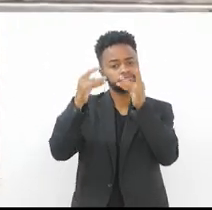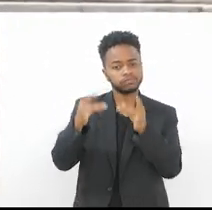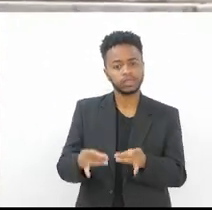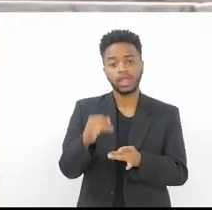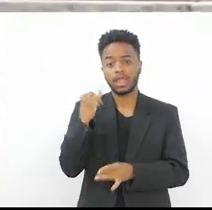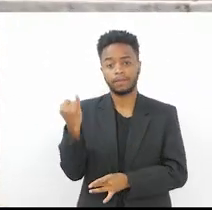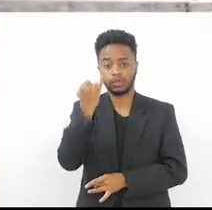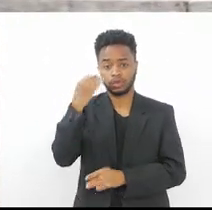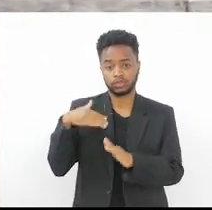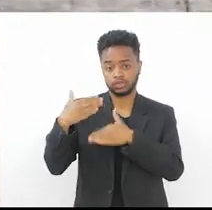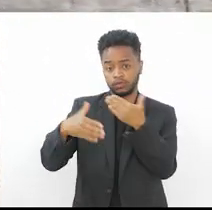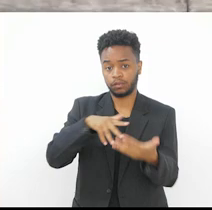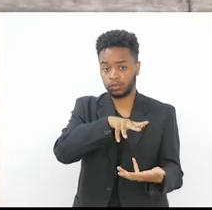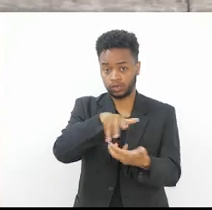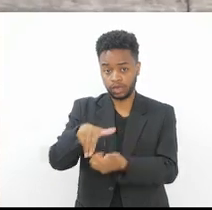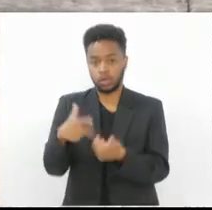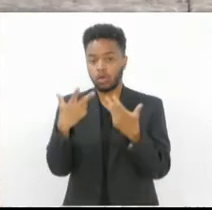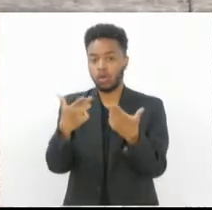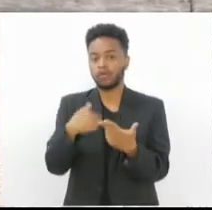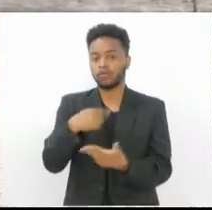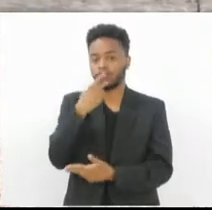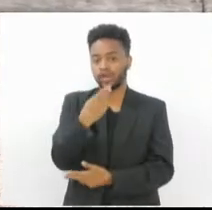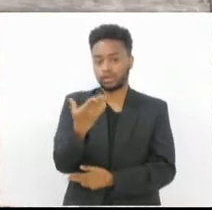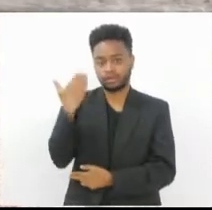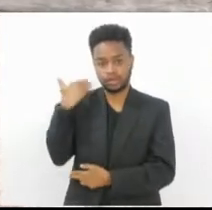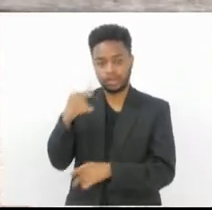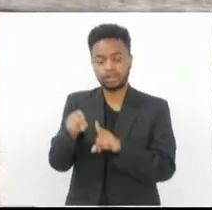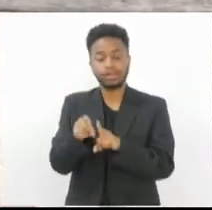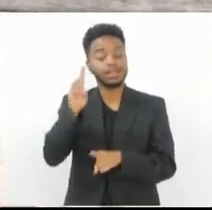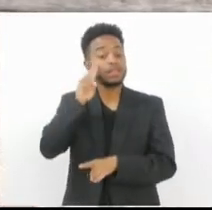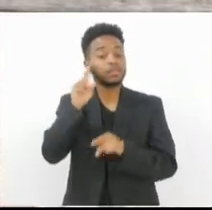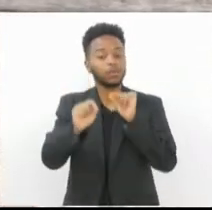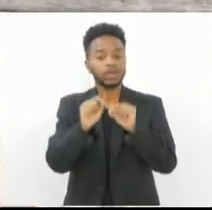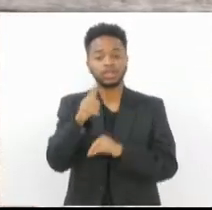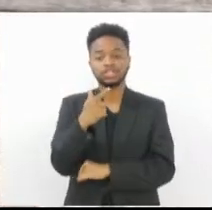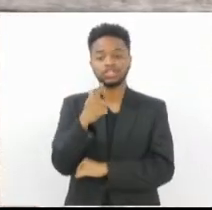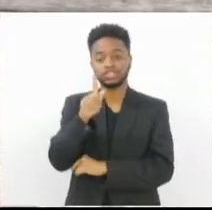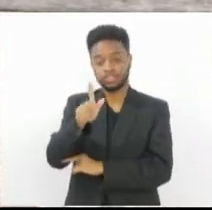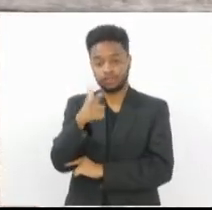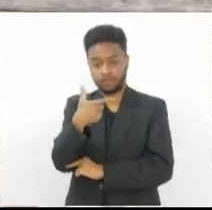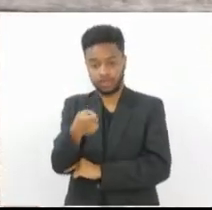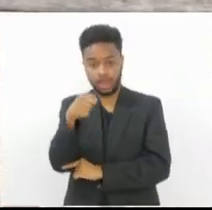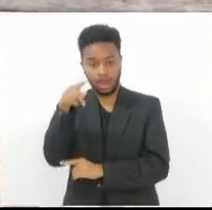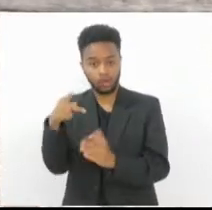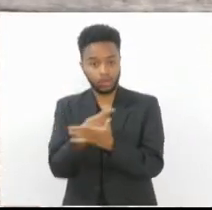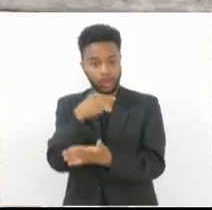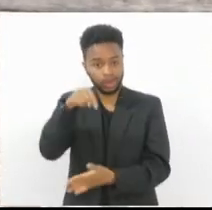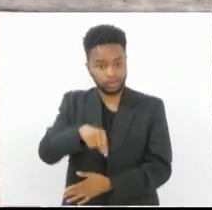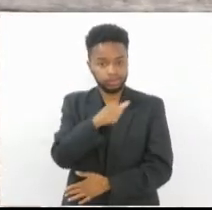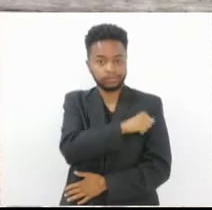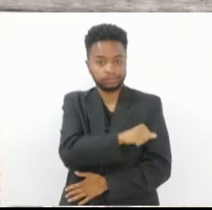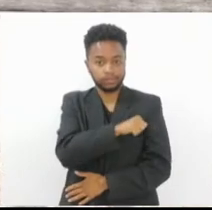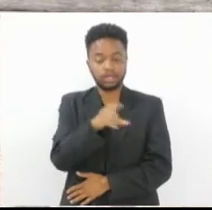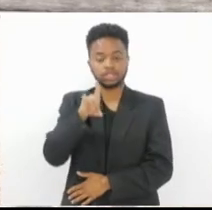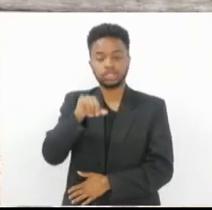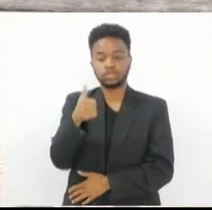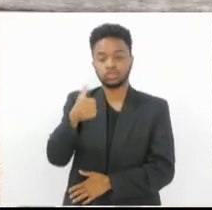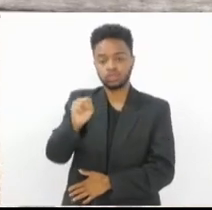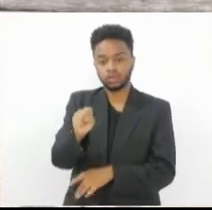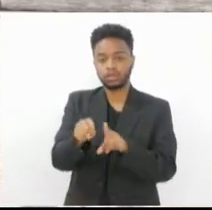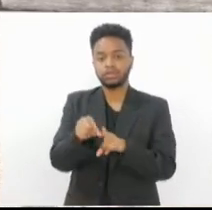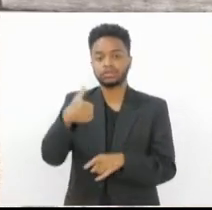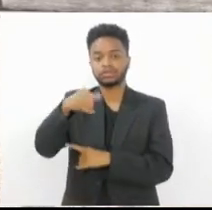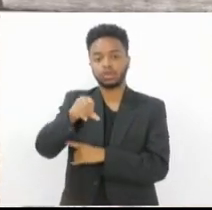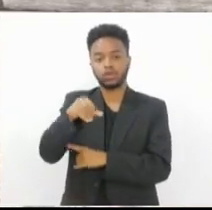desenvolvimento global, como eu citei anteriormente, relembrando que a reunião da cúpula do G20 acontece aqui no Rio de Janeiro no próximo dia 18 e 19 de novembro.